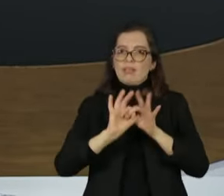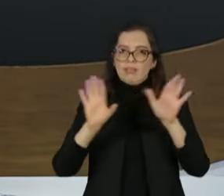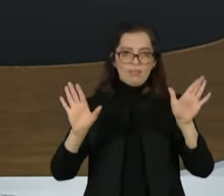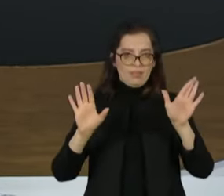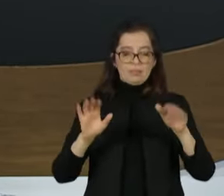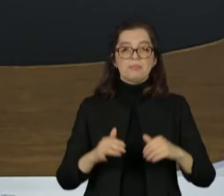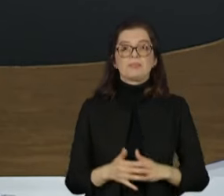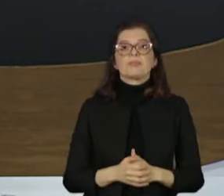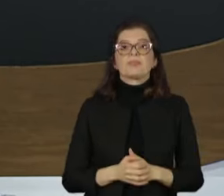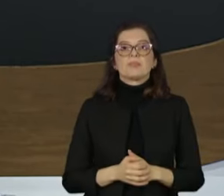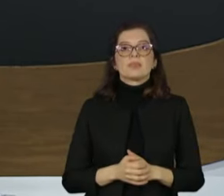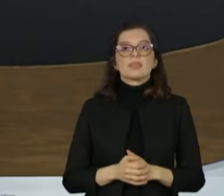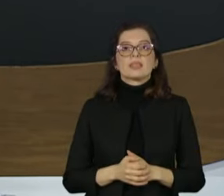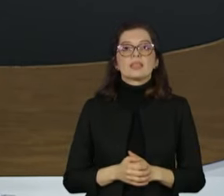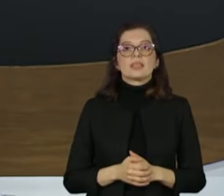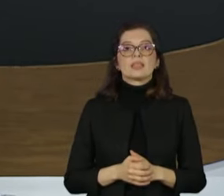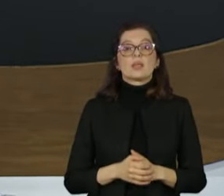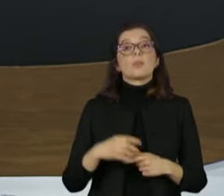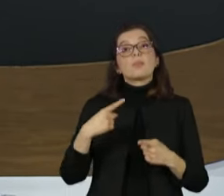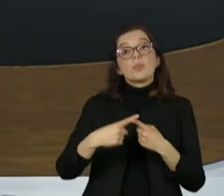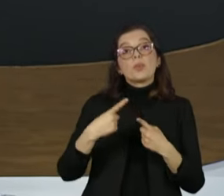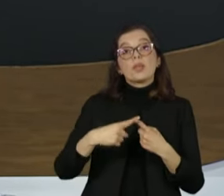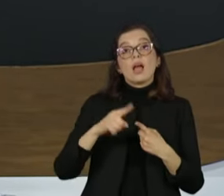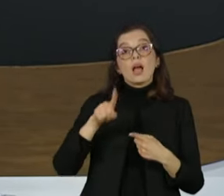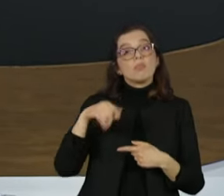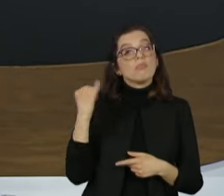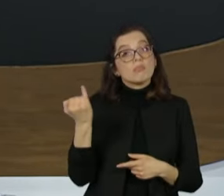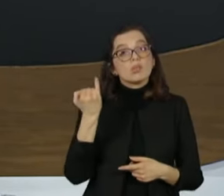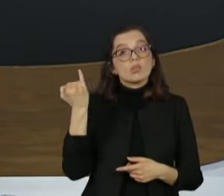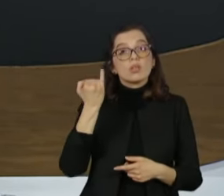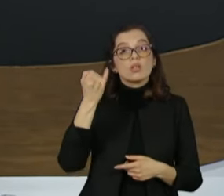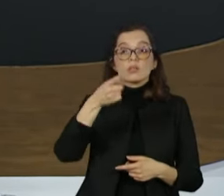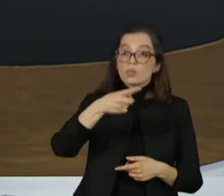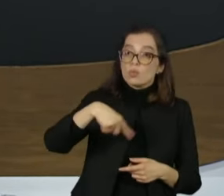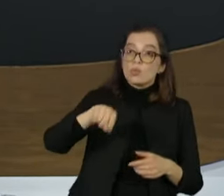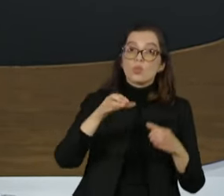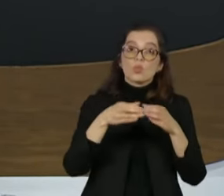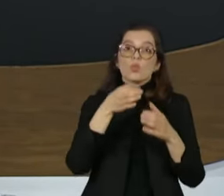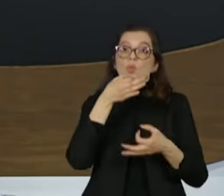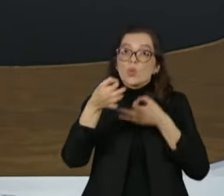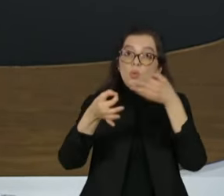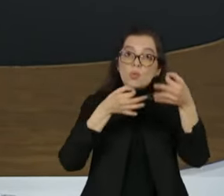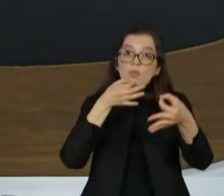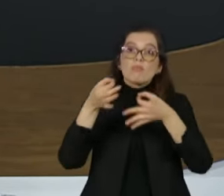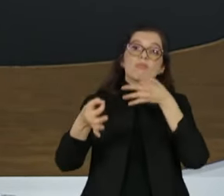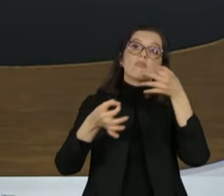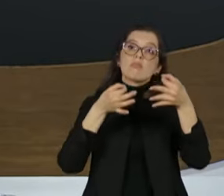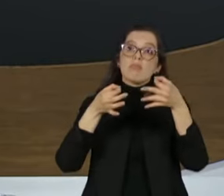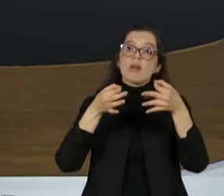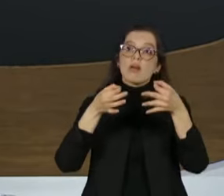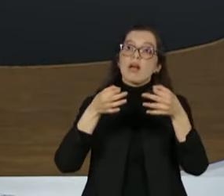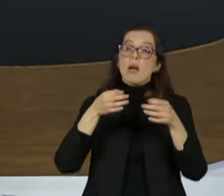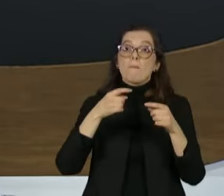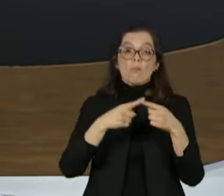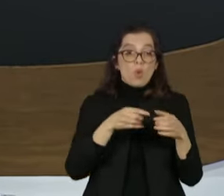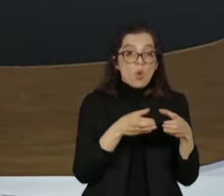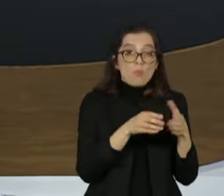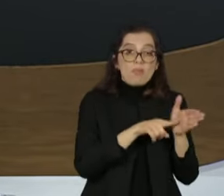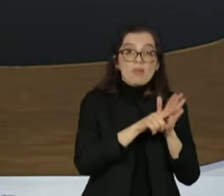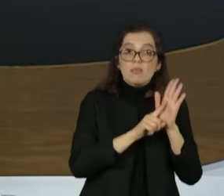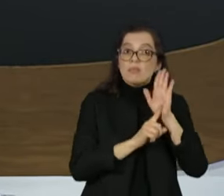isso. justamente pela importância de ouvi-los. Eles são os líderes nas pesquisas. É importante que estejam aqui.